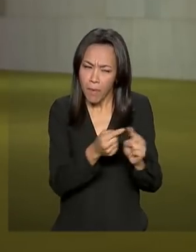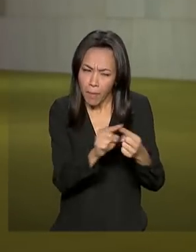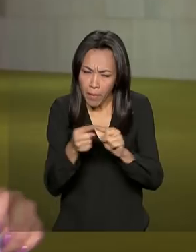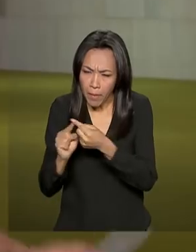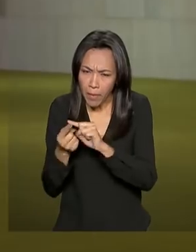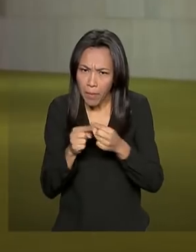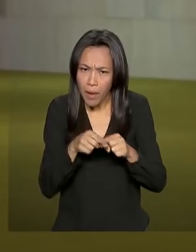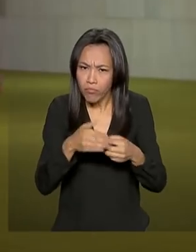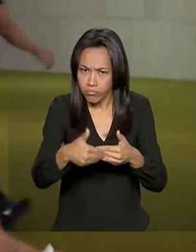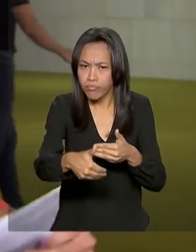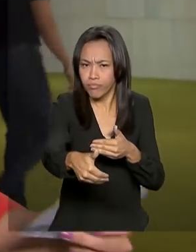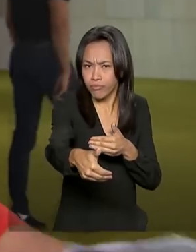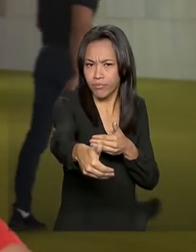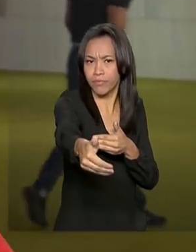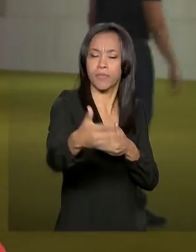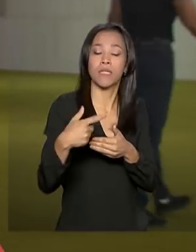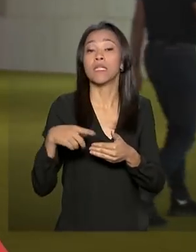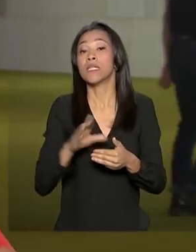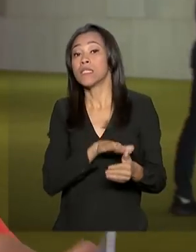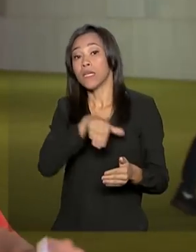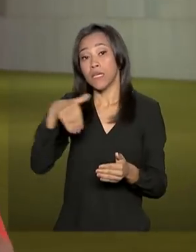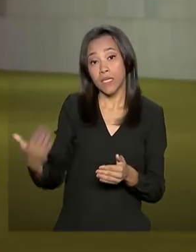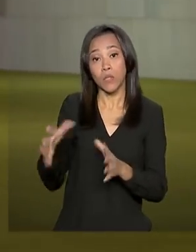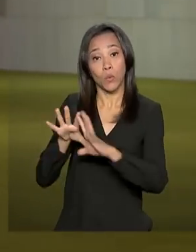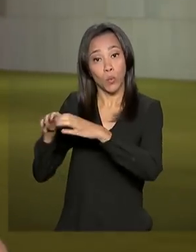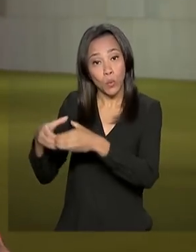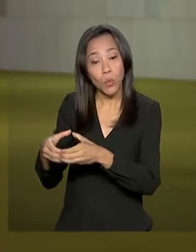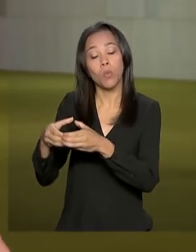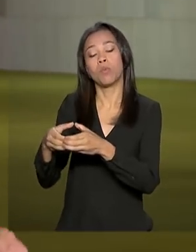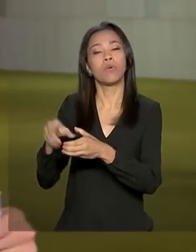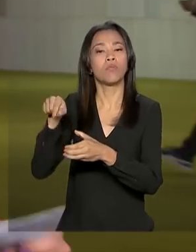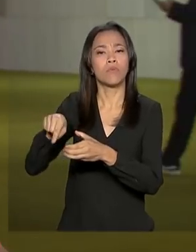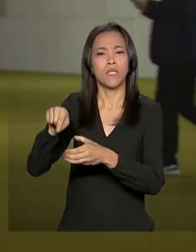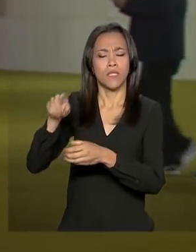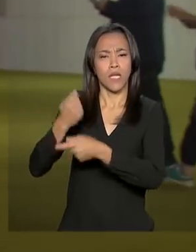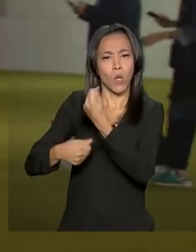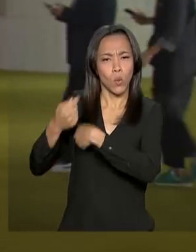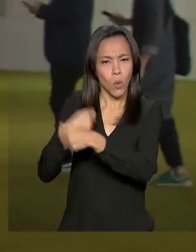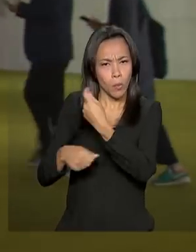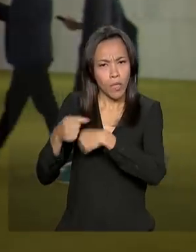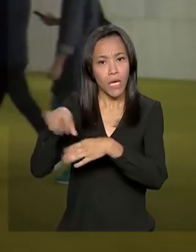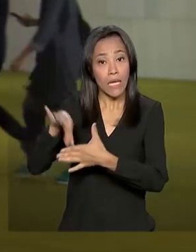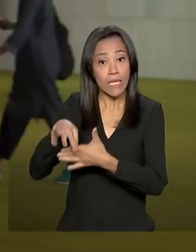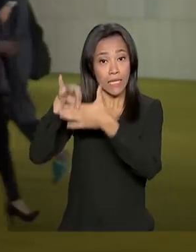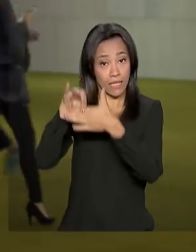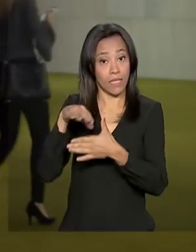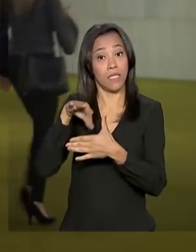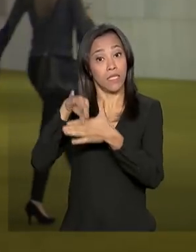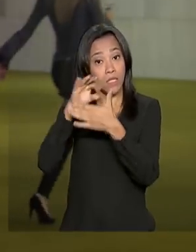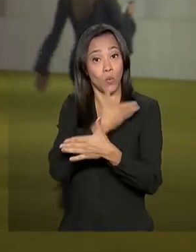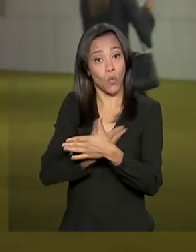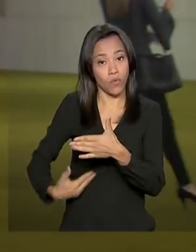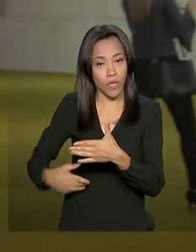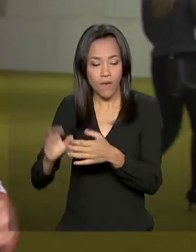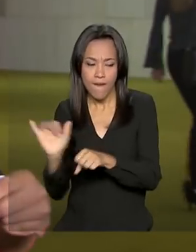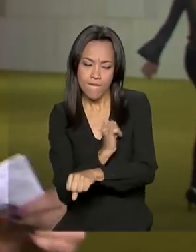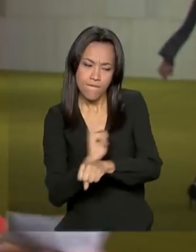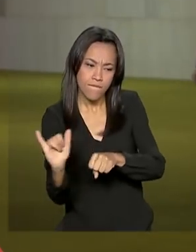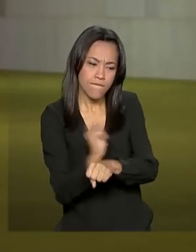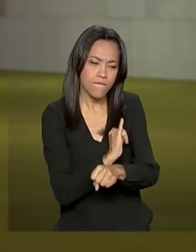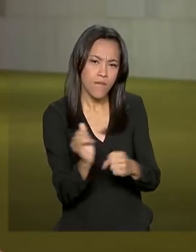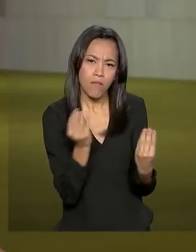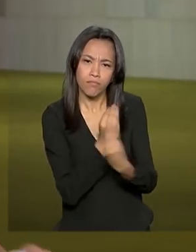frente. De um lado, os integrantes da equipe econômica e também os líderes do governo devem intensificar as estratégias de